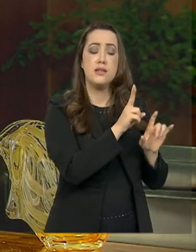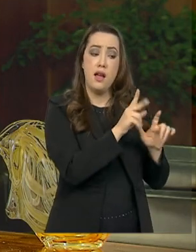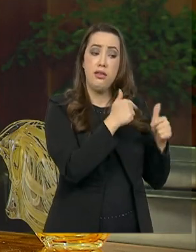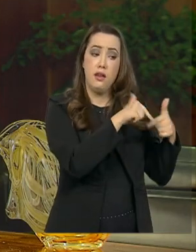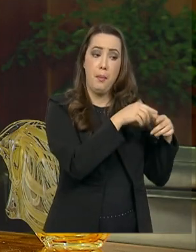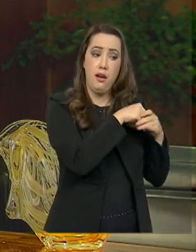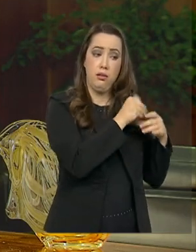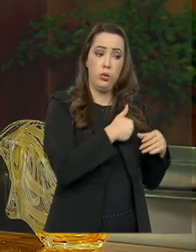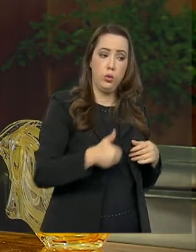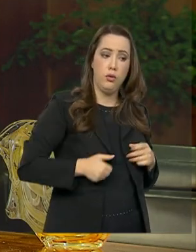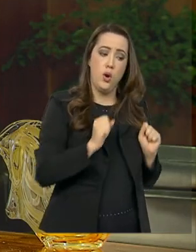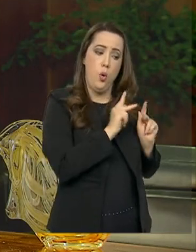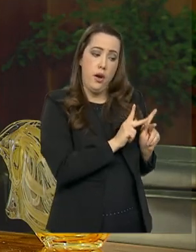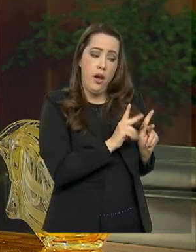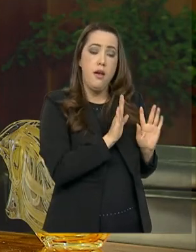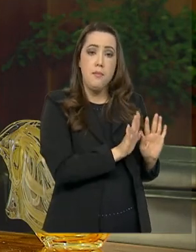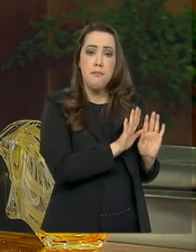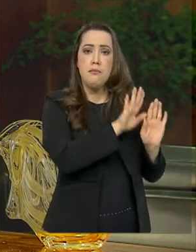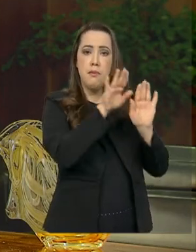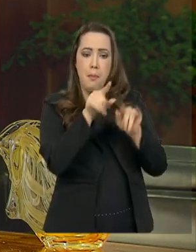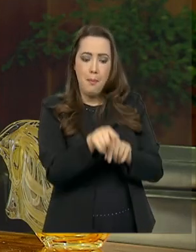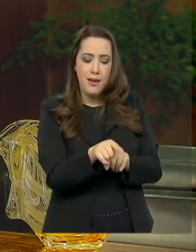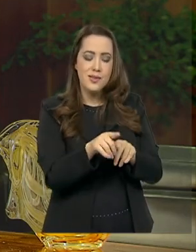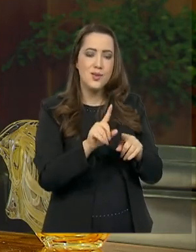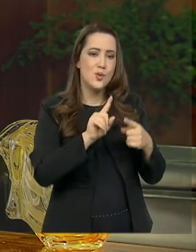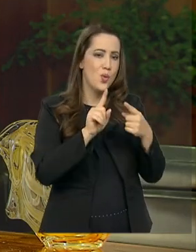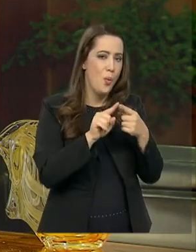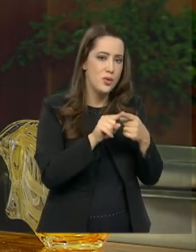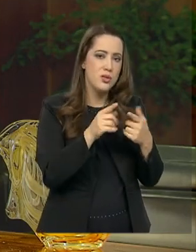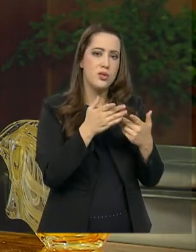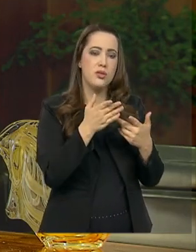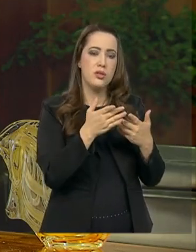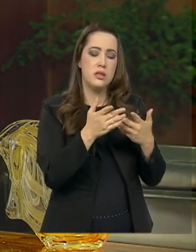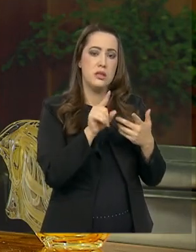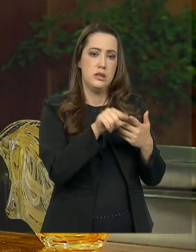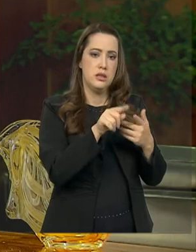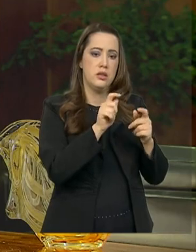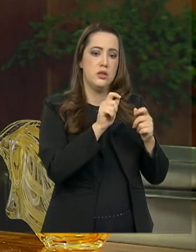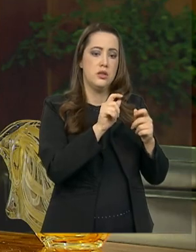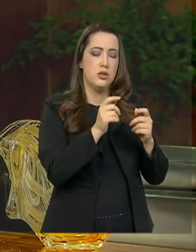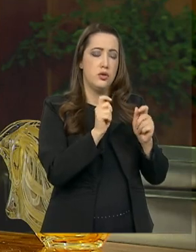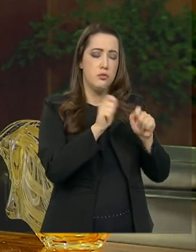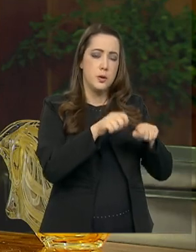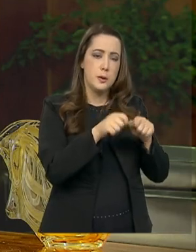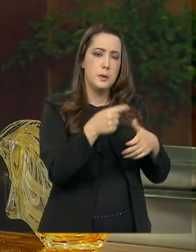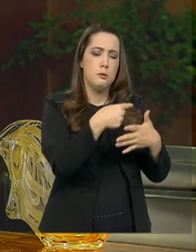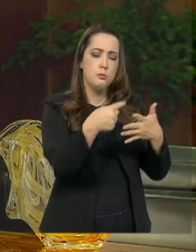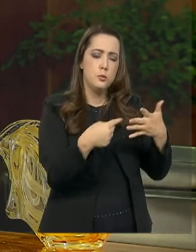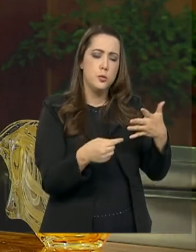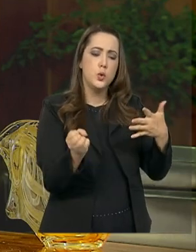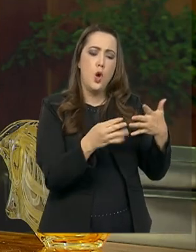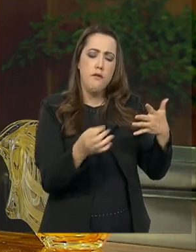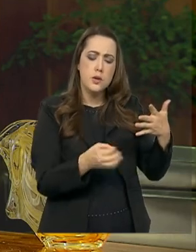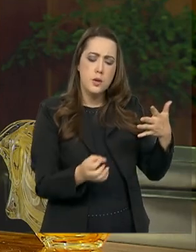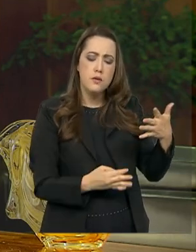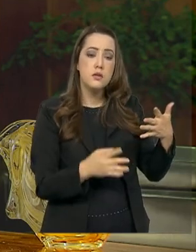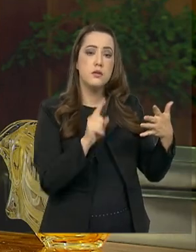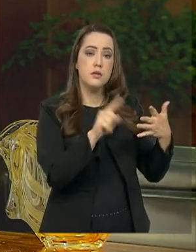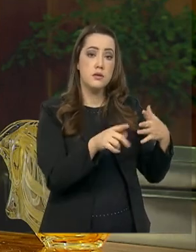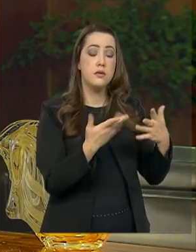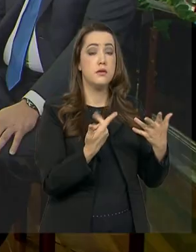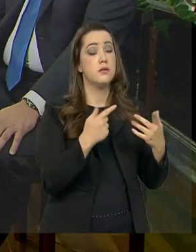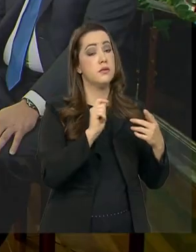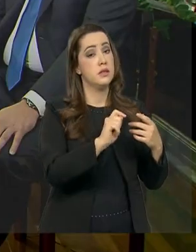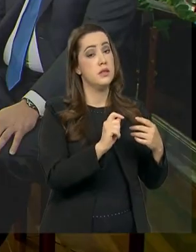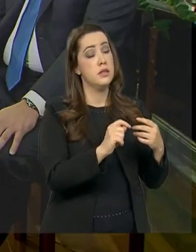isso seja feito da melhor forma possível, dando outras possibilidades para que o Estado brasileiro possa prestar esse serviço sem onerar